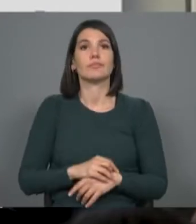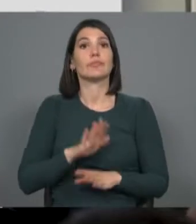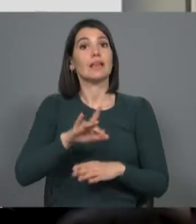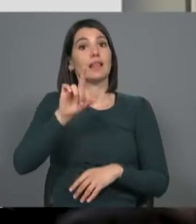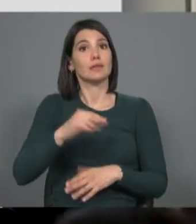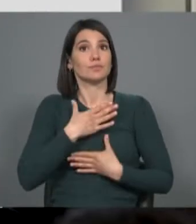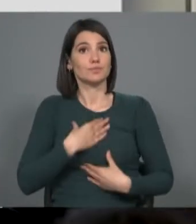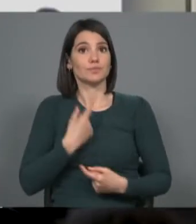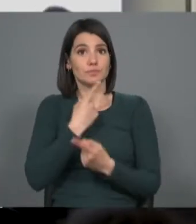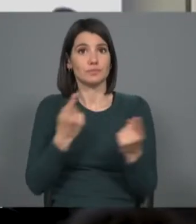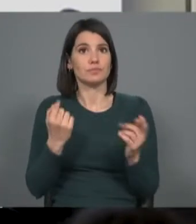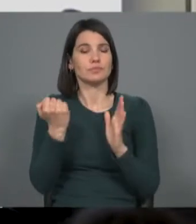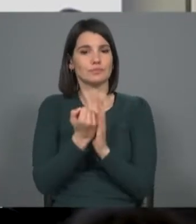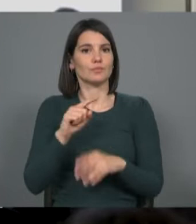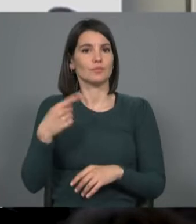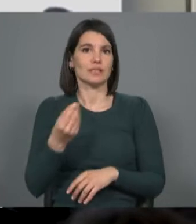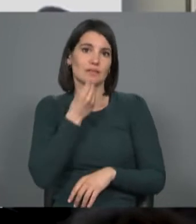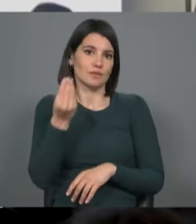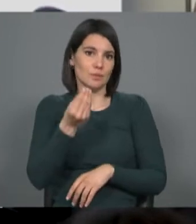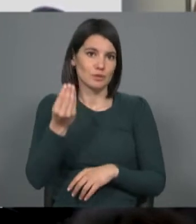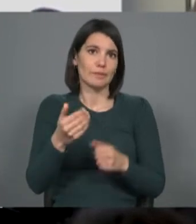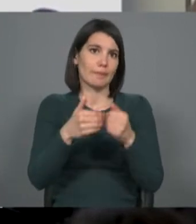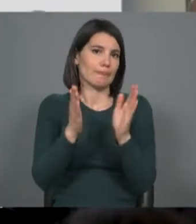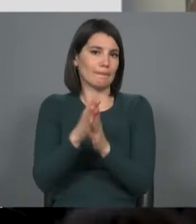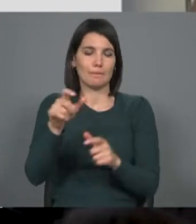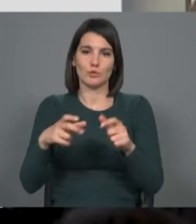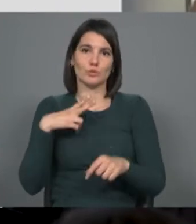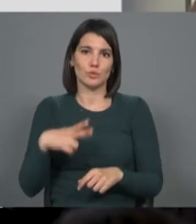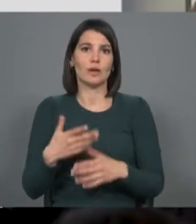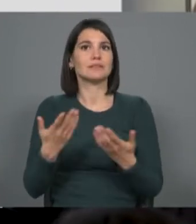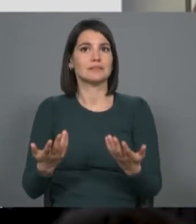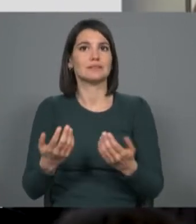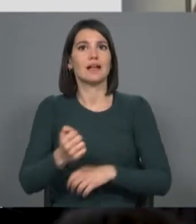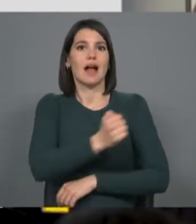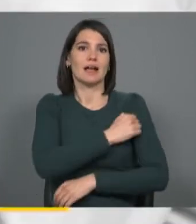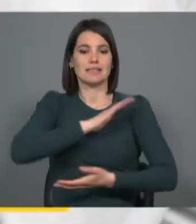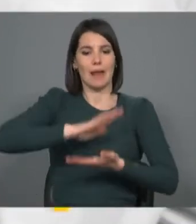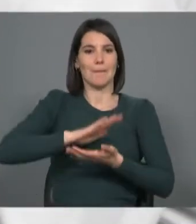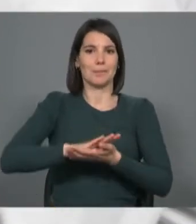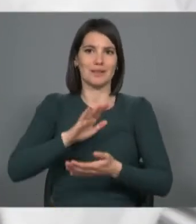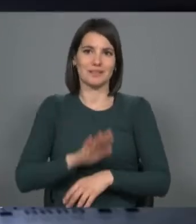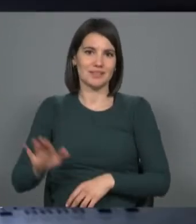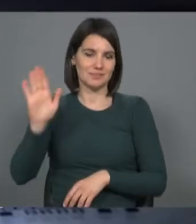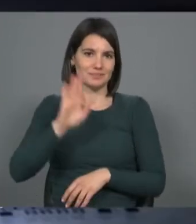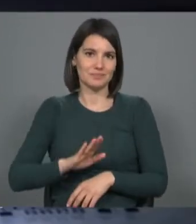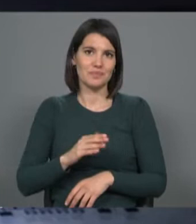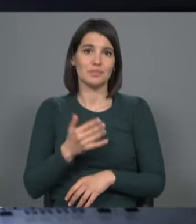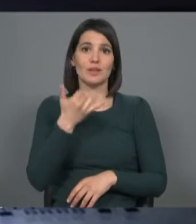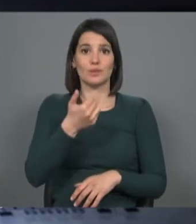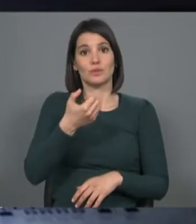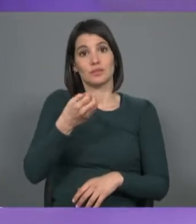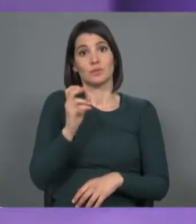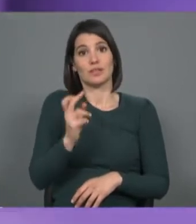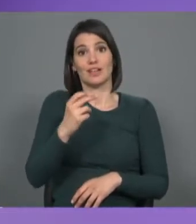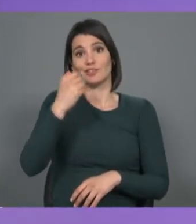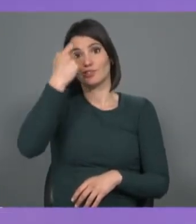gostaria de falar de outra marca muito conhecida de todos os portugueses que é a Imprensa Nacional. A Imprensa Nacional tem mais de 250 anos de